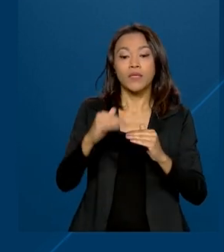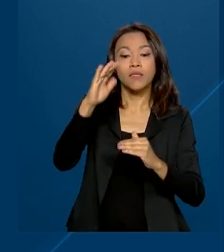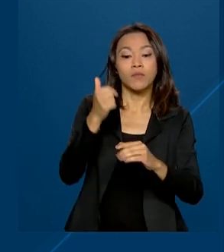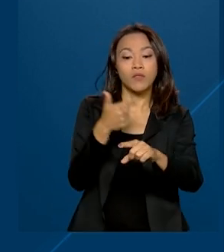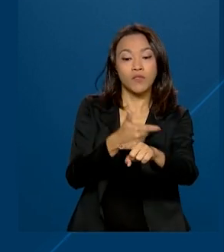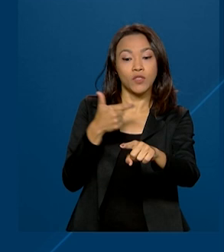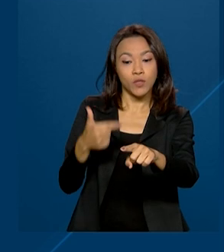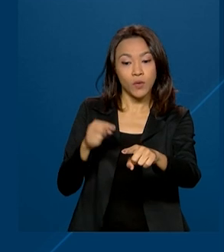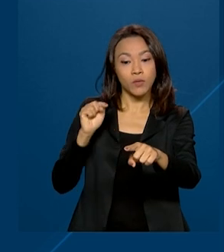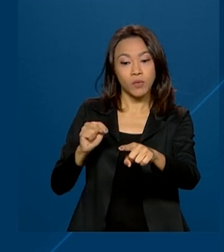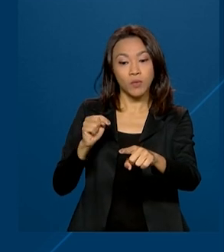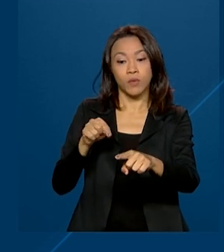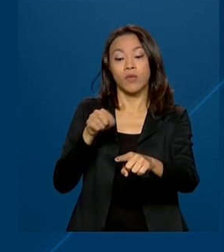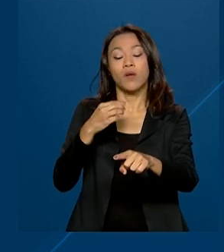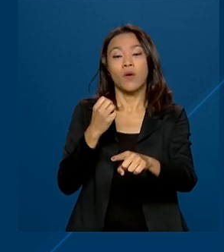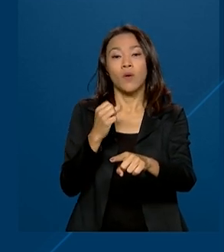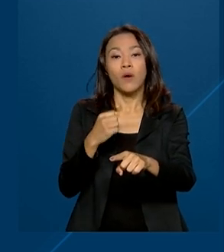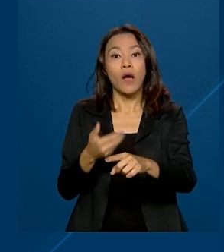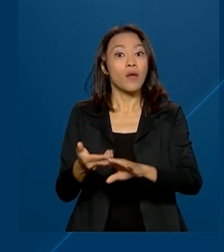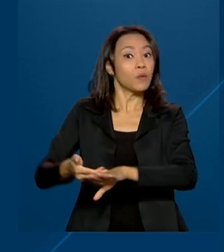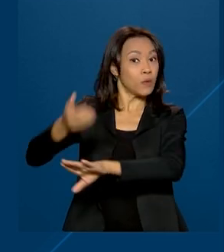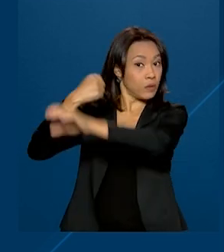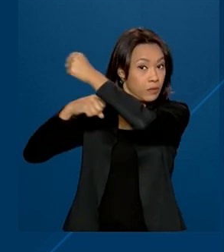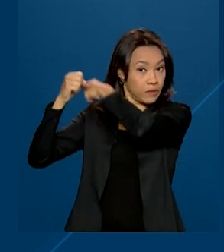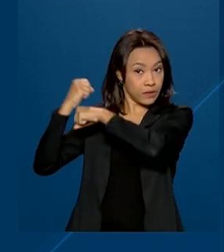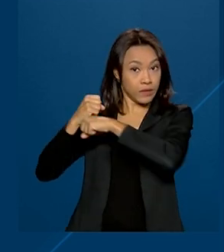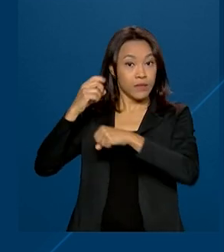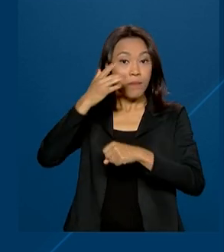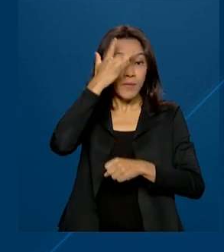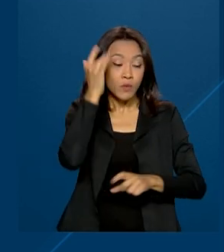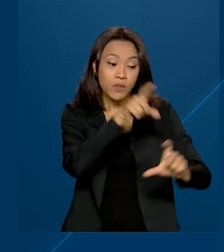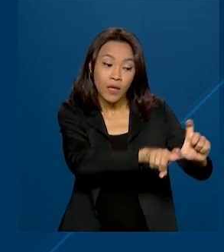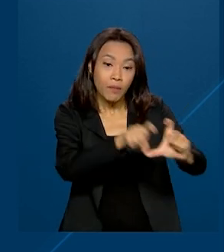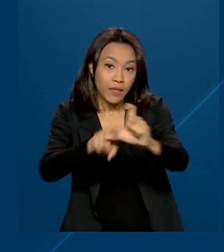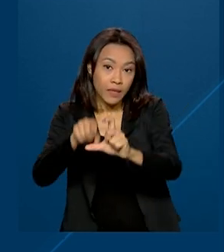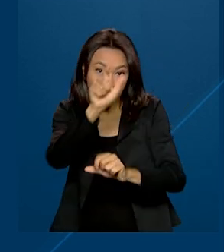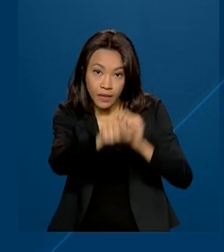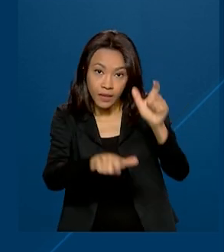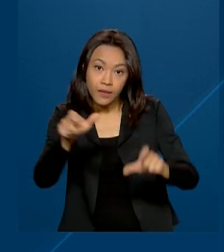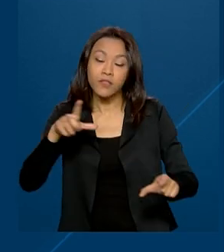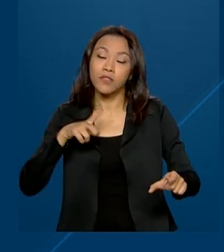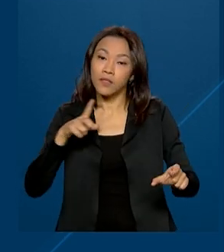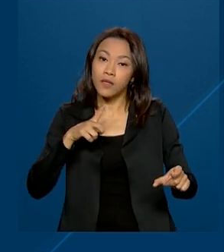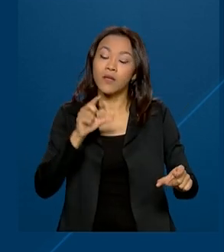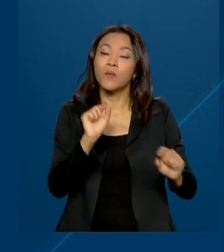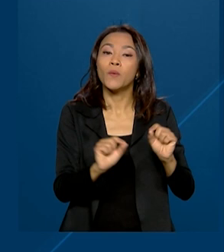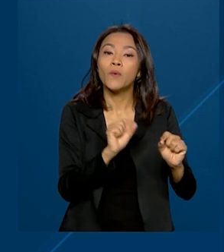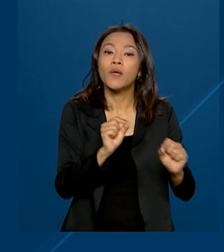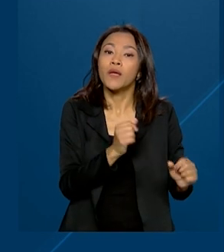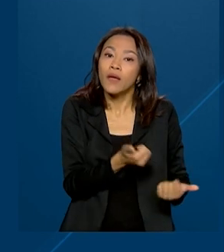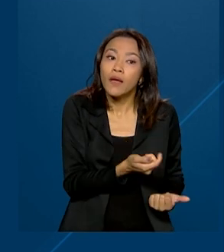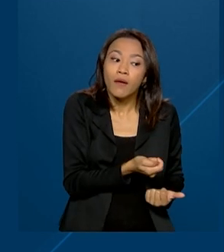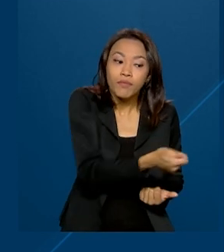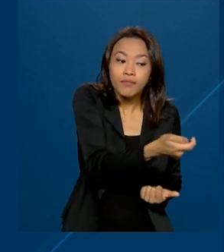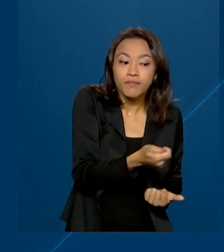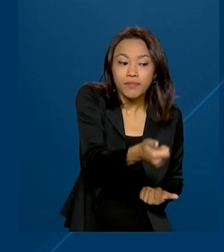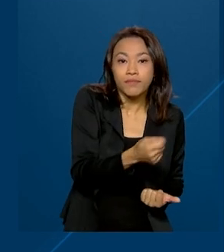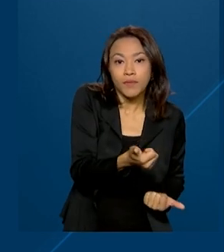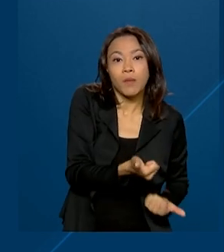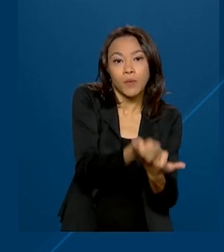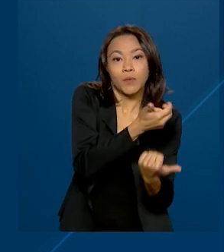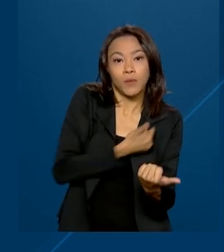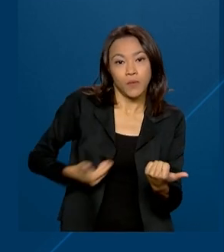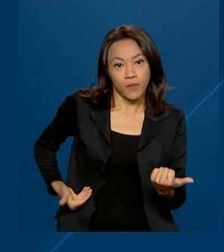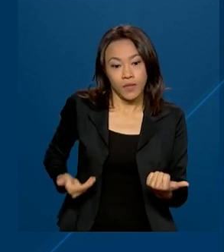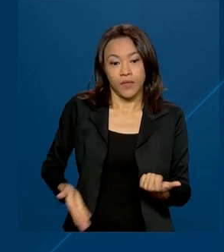mil no ano anterior, caso o MEI ou seus dependentes tenham sido beneficiários do auxílio. Rendimentos